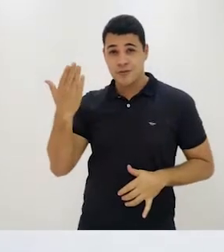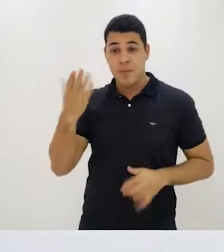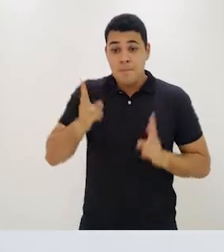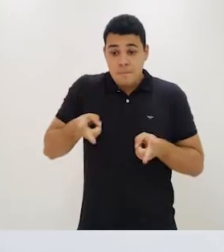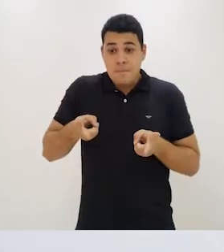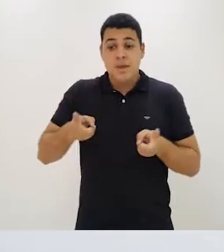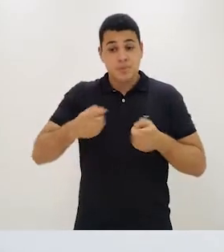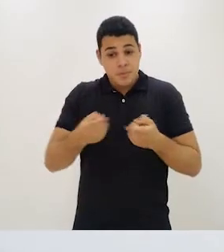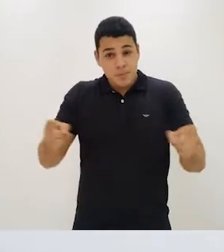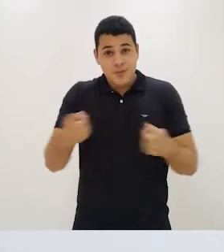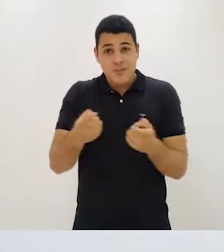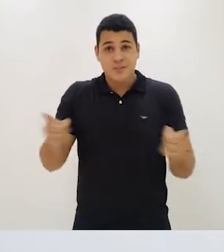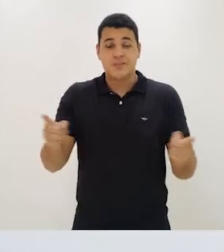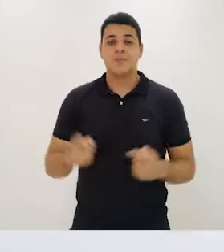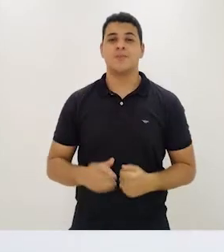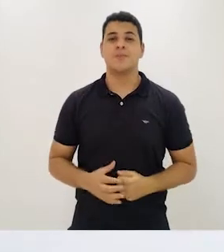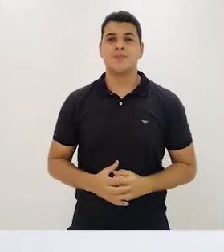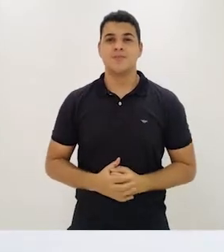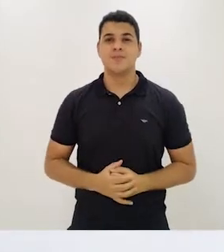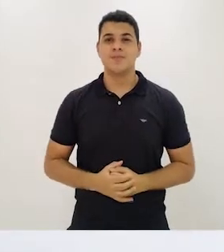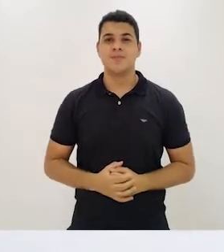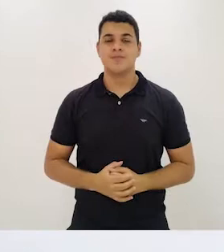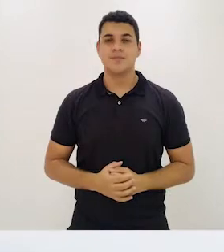a mesma peça, o trenzinho do caipira.